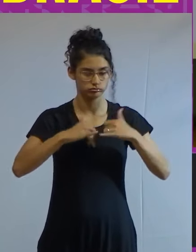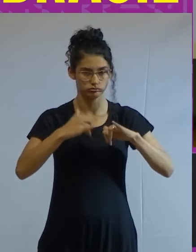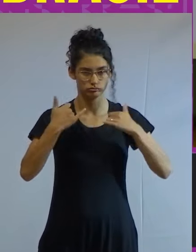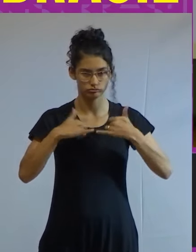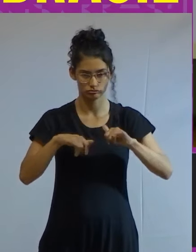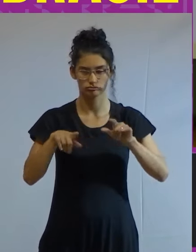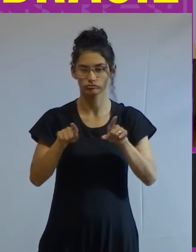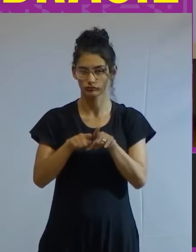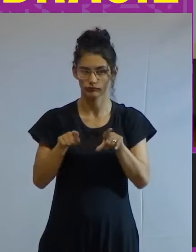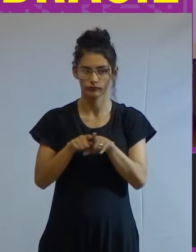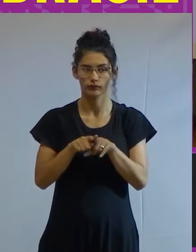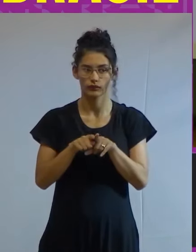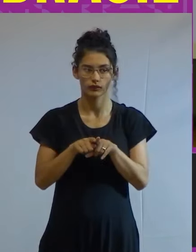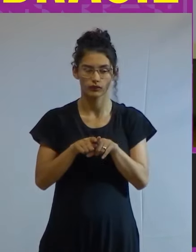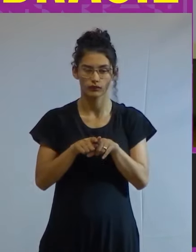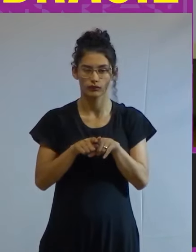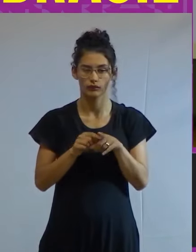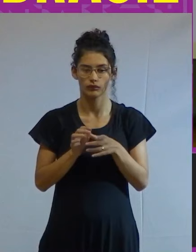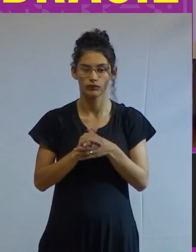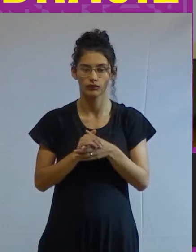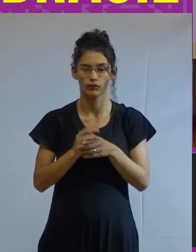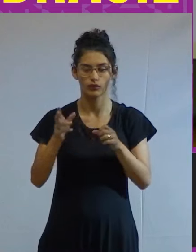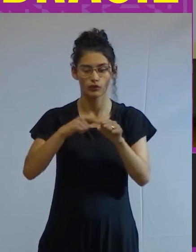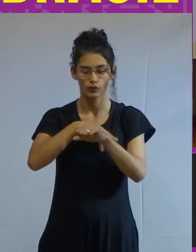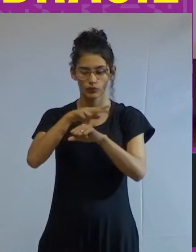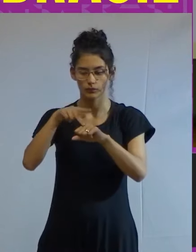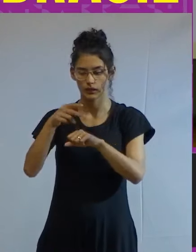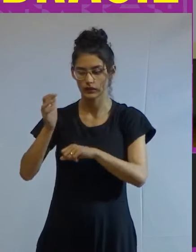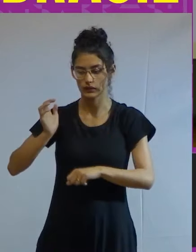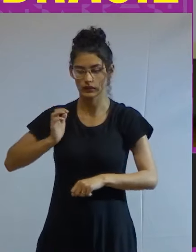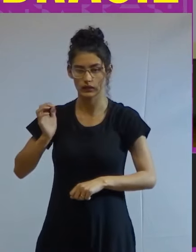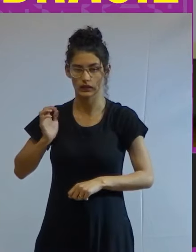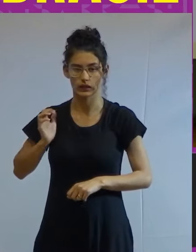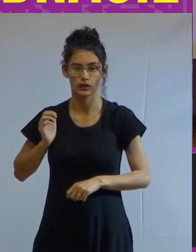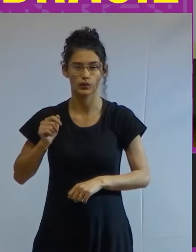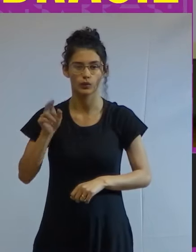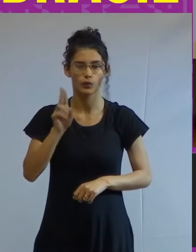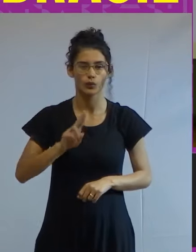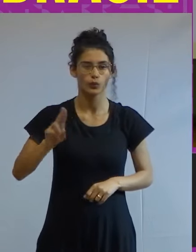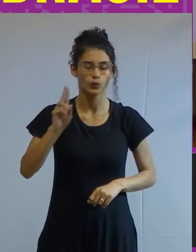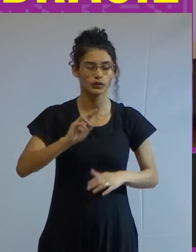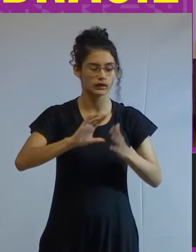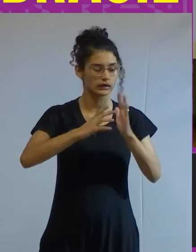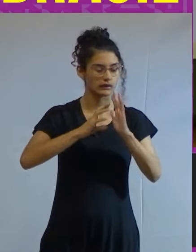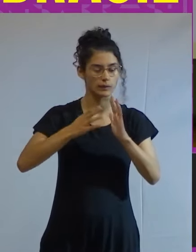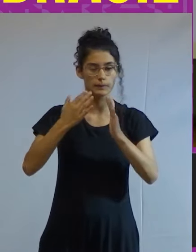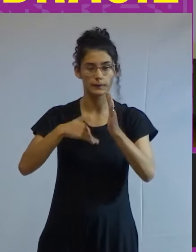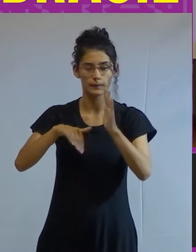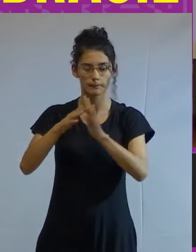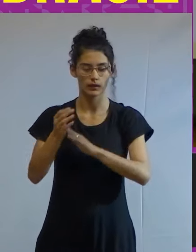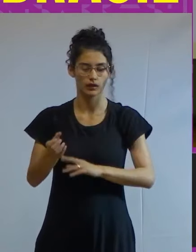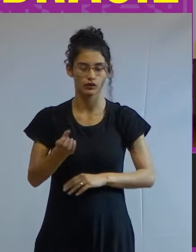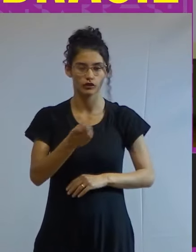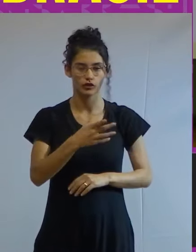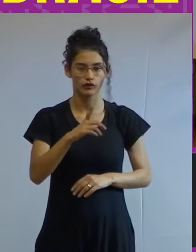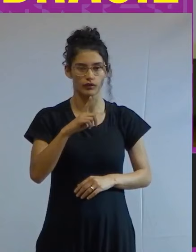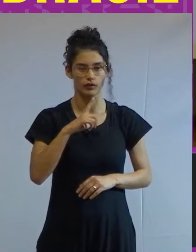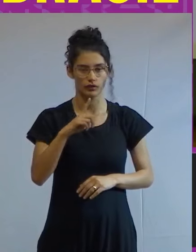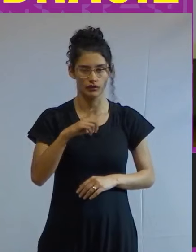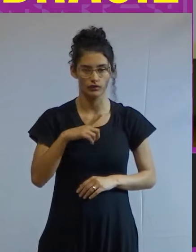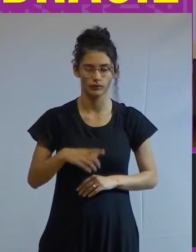com os países mais ricos utilizando as ferramentas mais inovadoras que existem